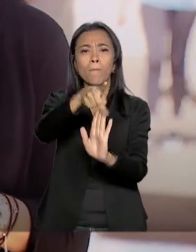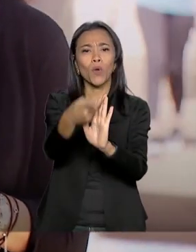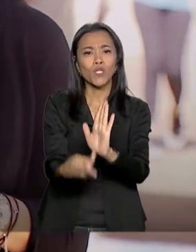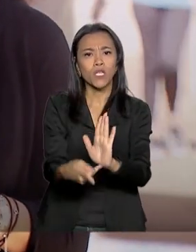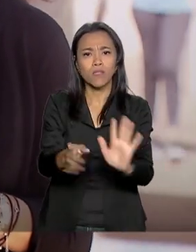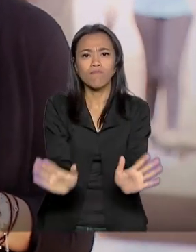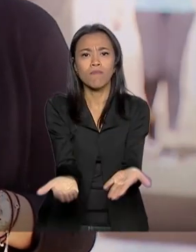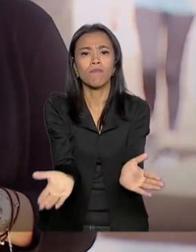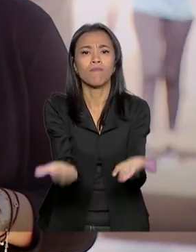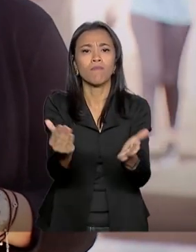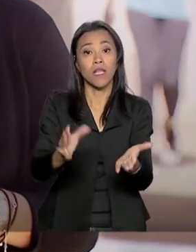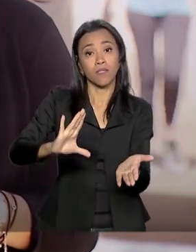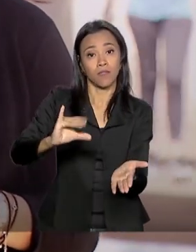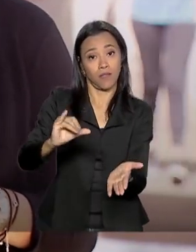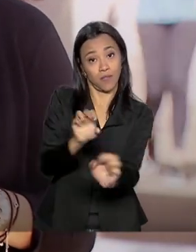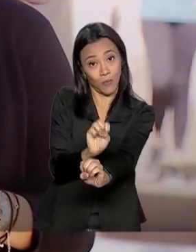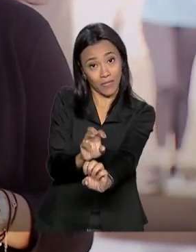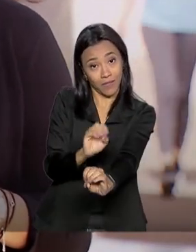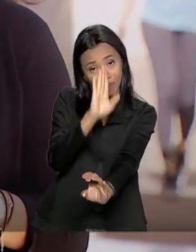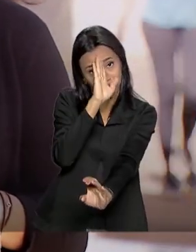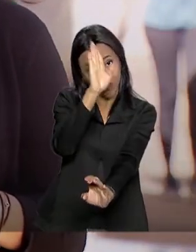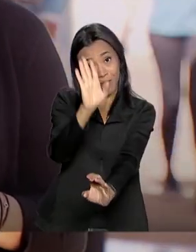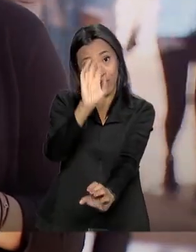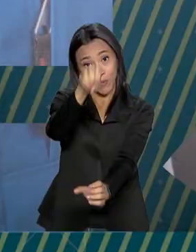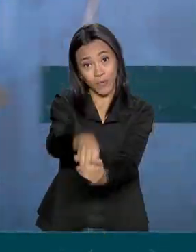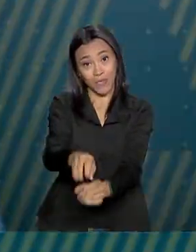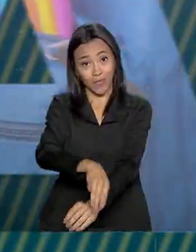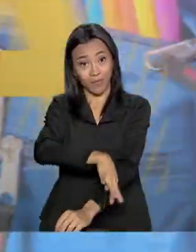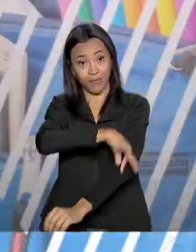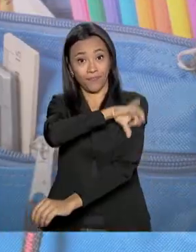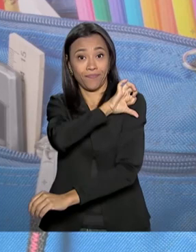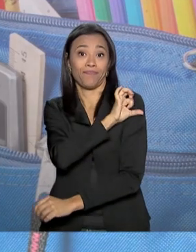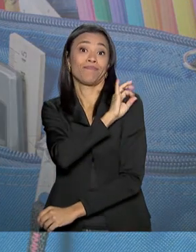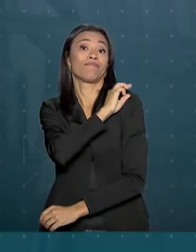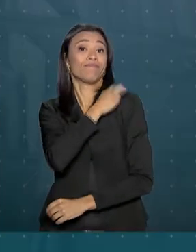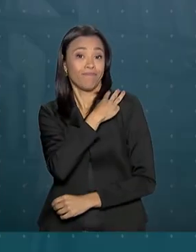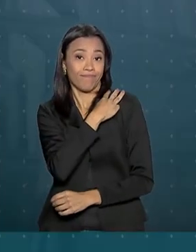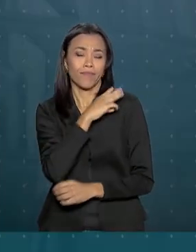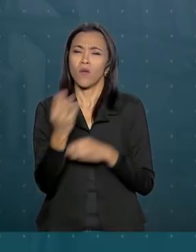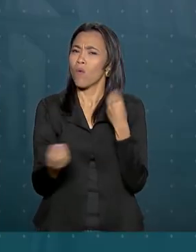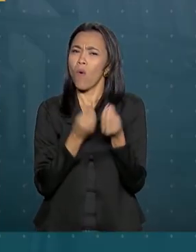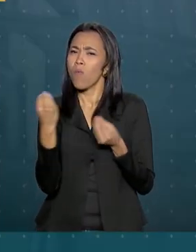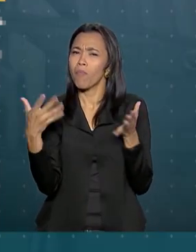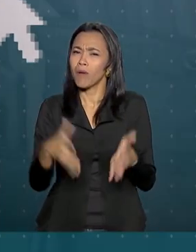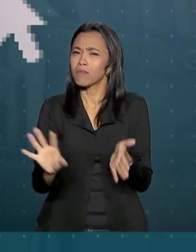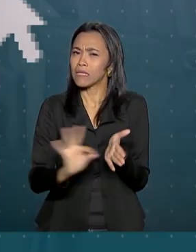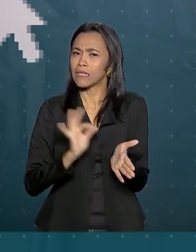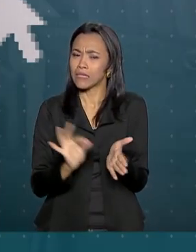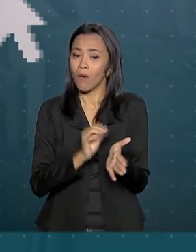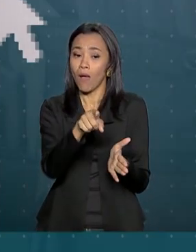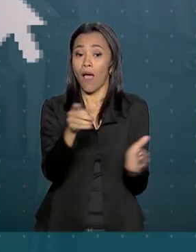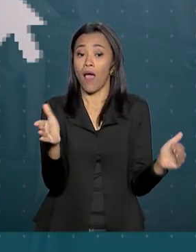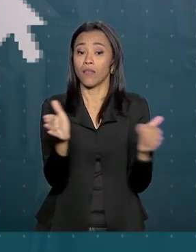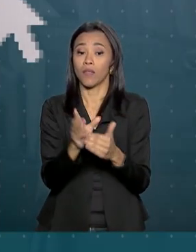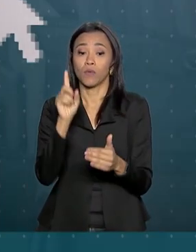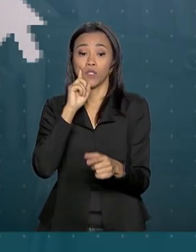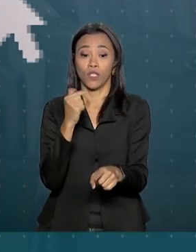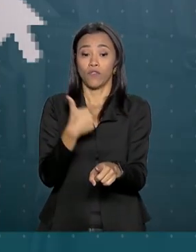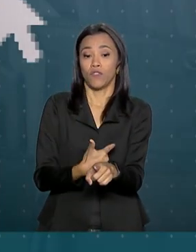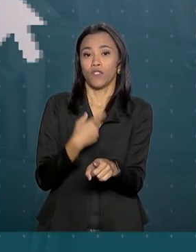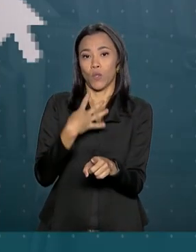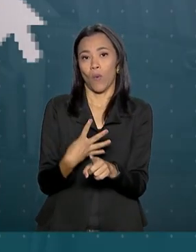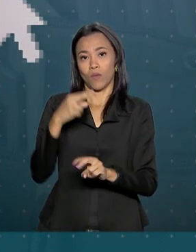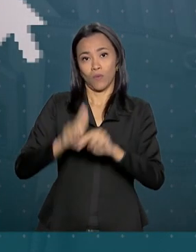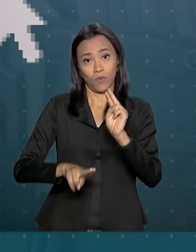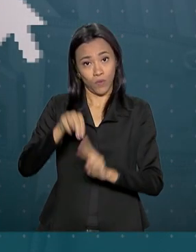ensino de ciências, principalmente na educação básica. As inscrições para participar da seleção vão até o dia 24 de